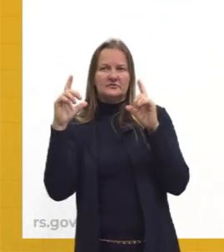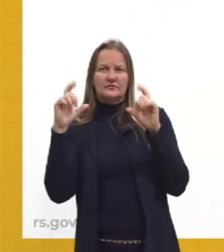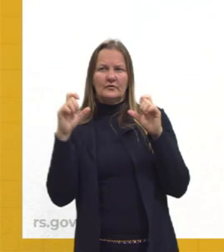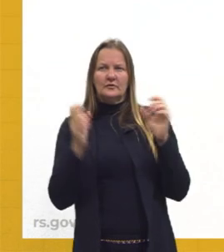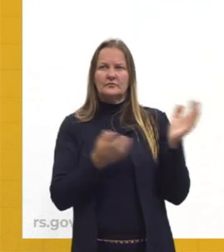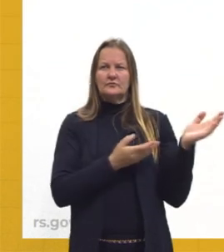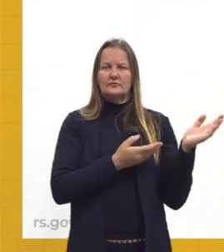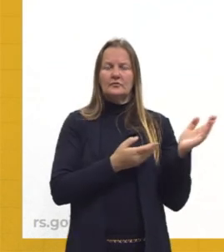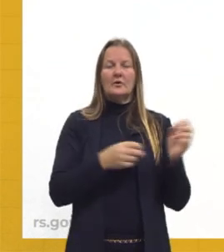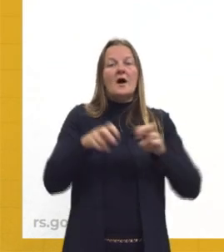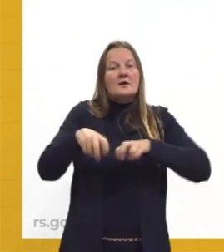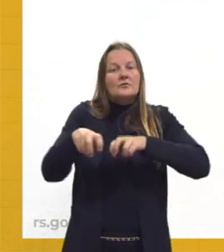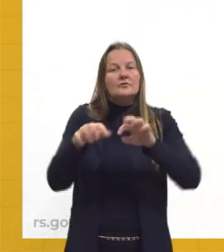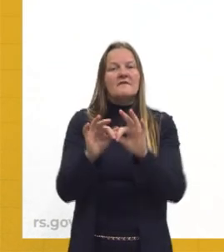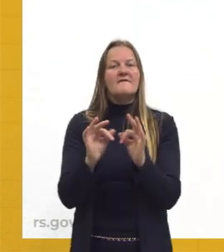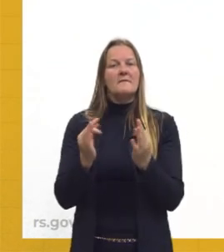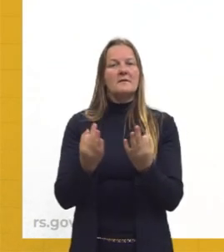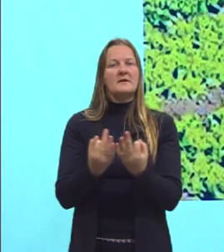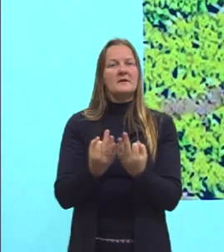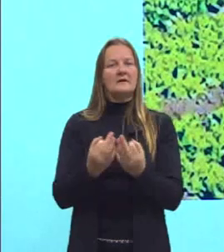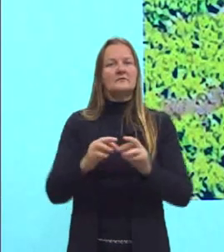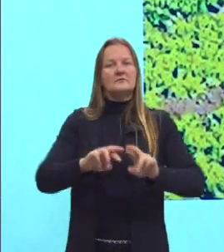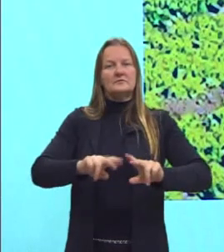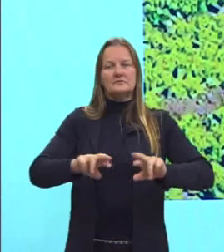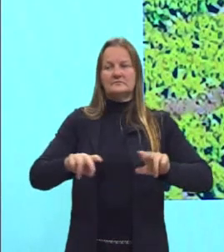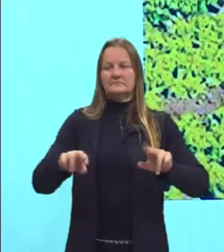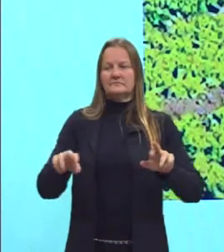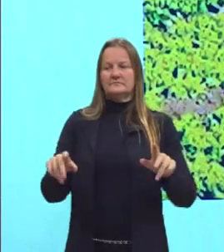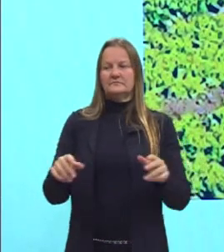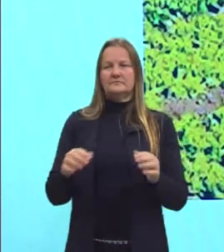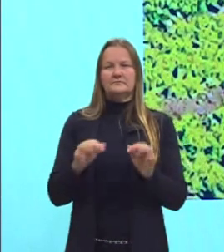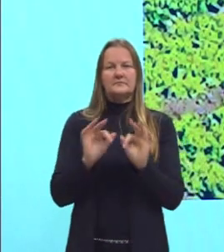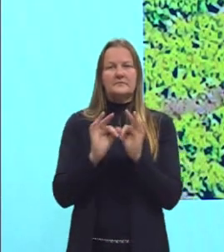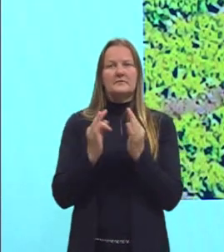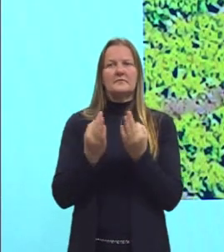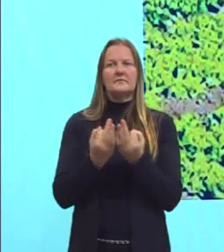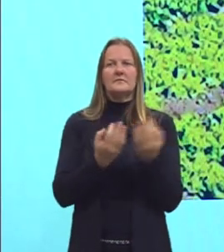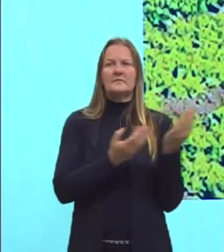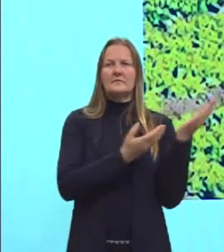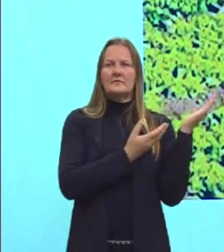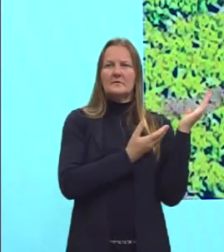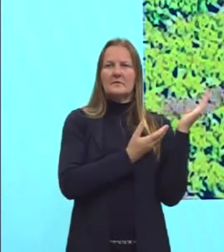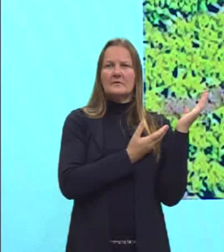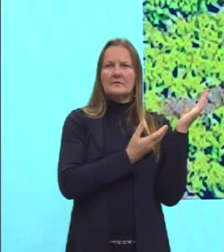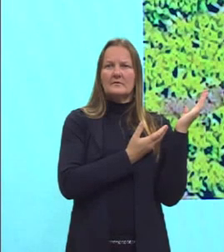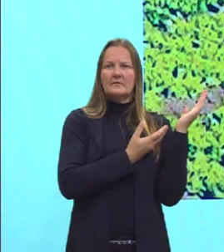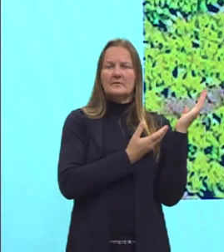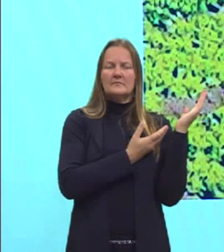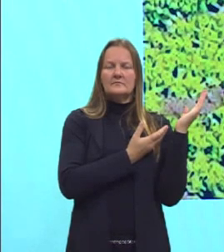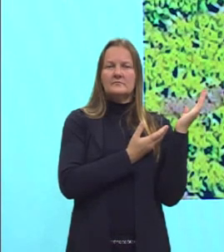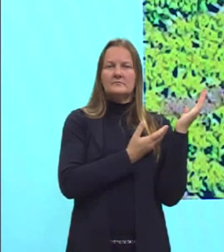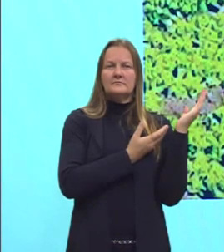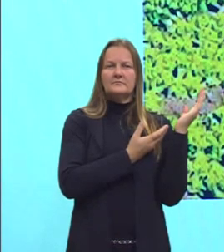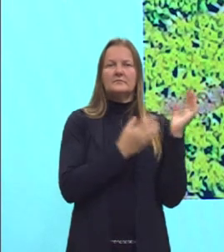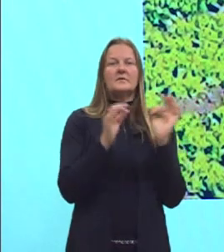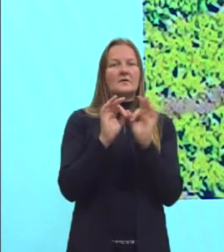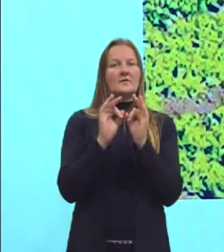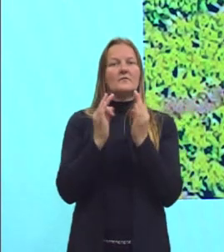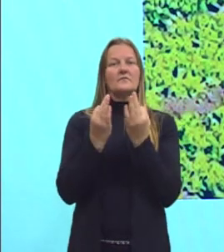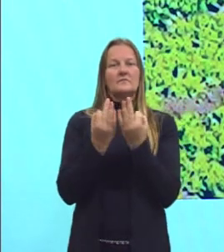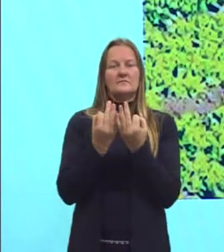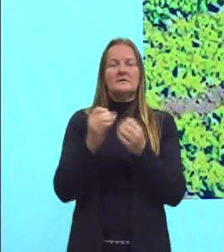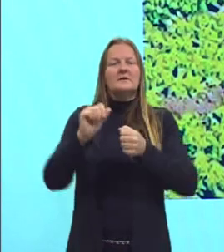agricultura familiar, essa policultura, certo? Olha aí, certo? A gurizada, né, a família ali